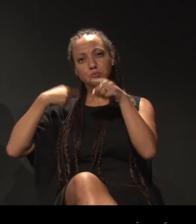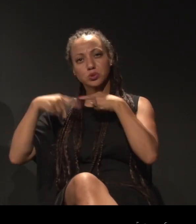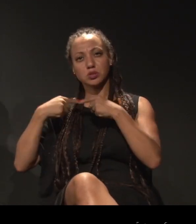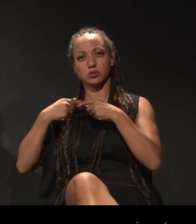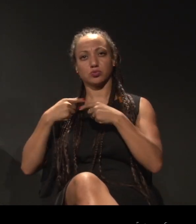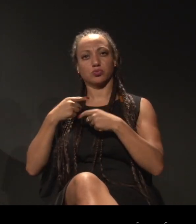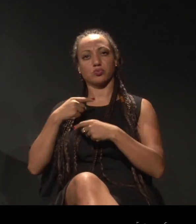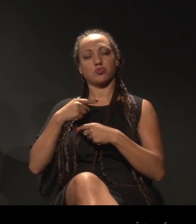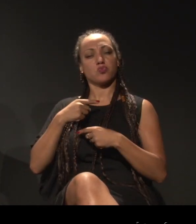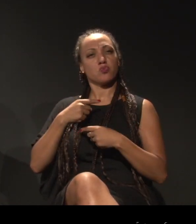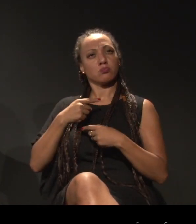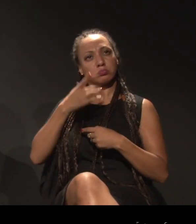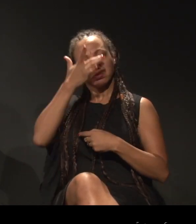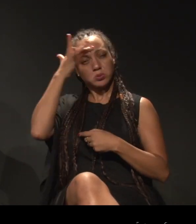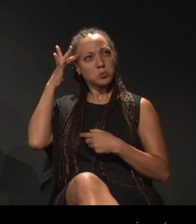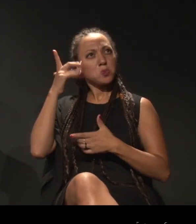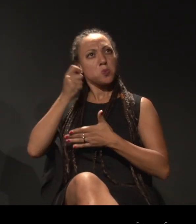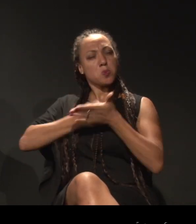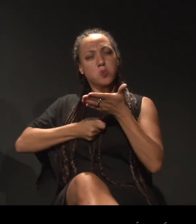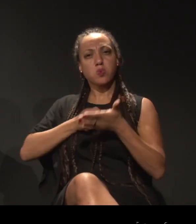republicanos como seres